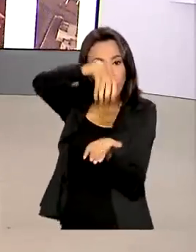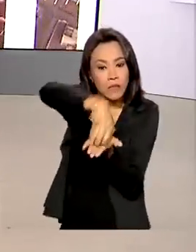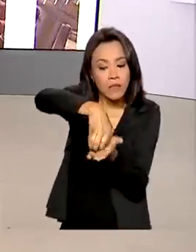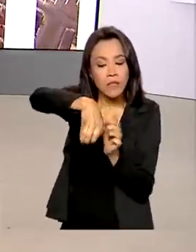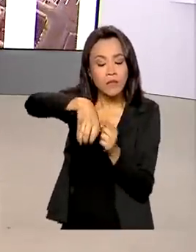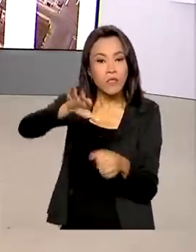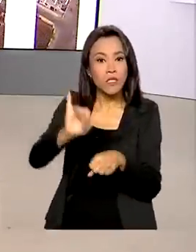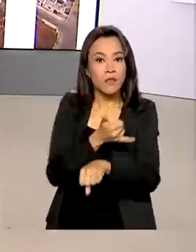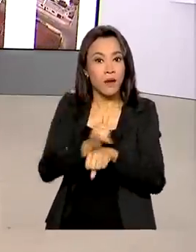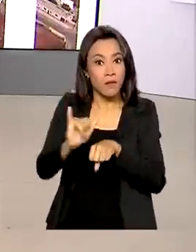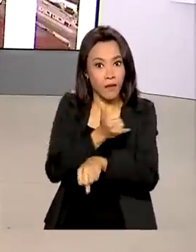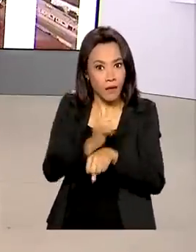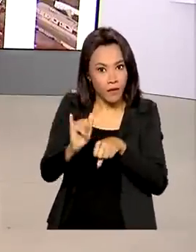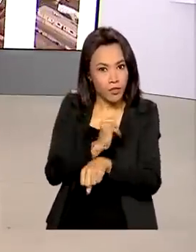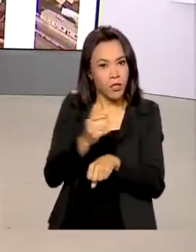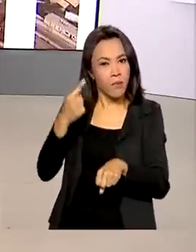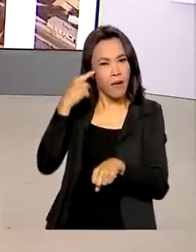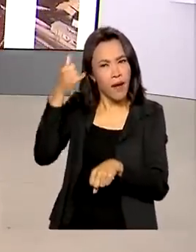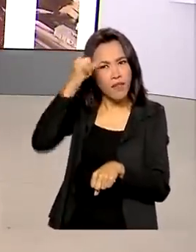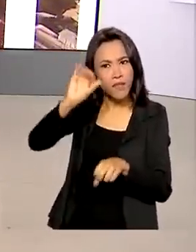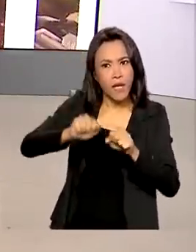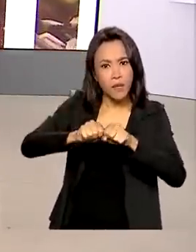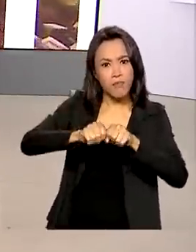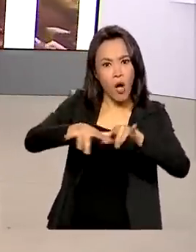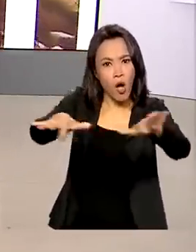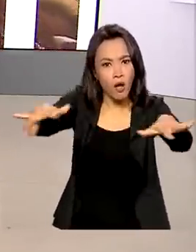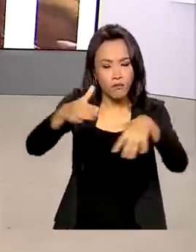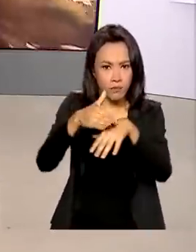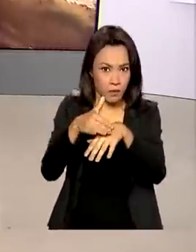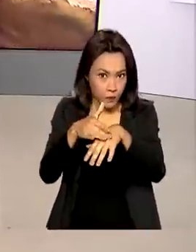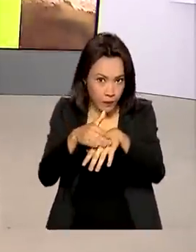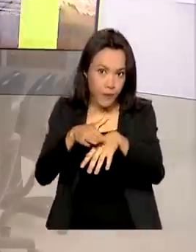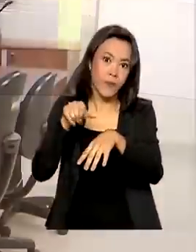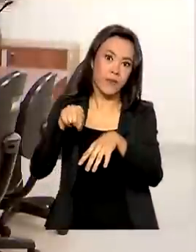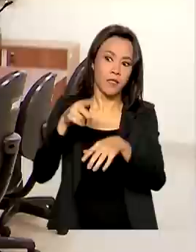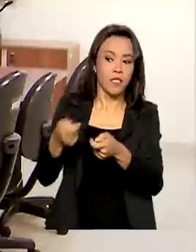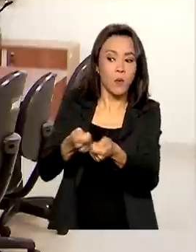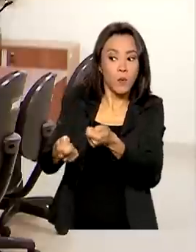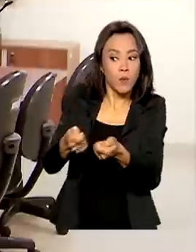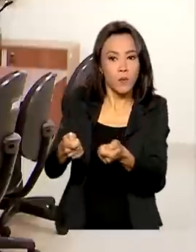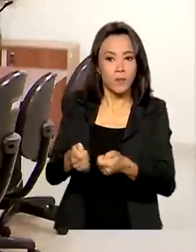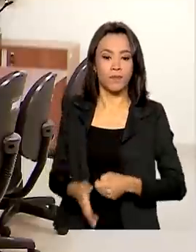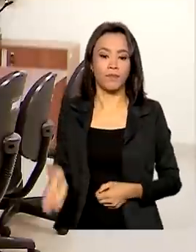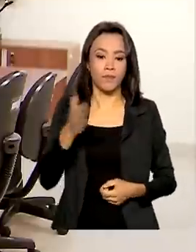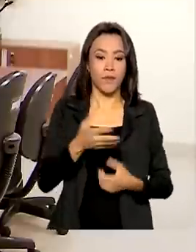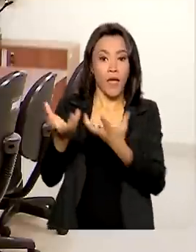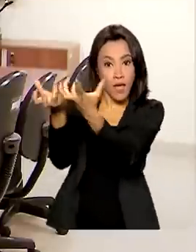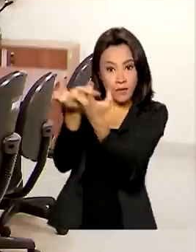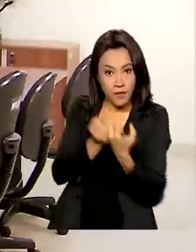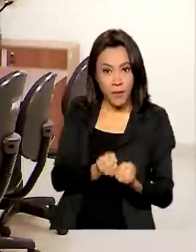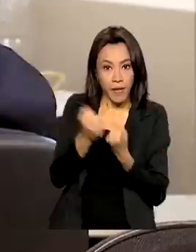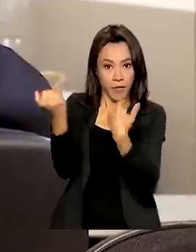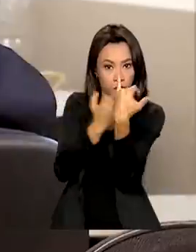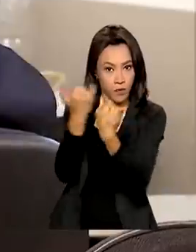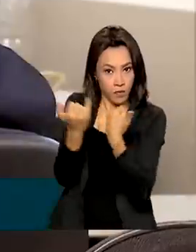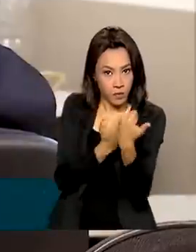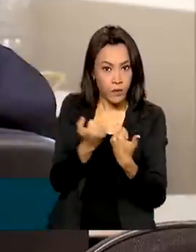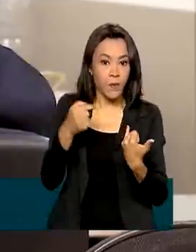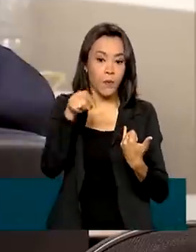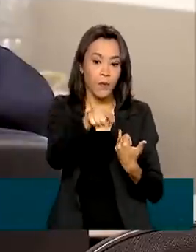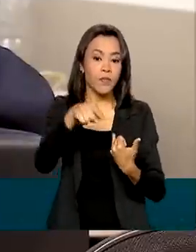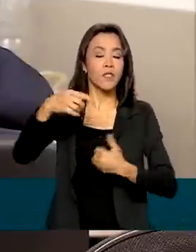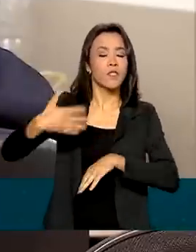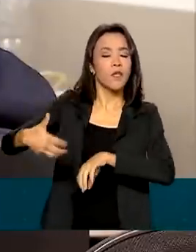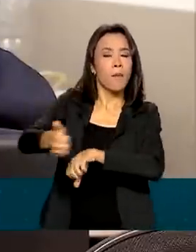que também atuam para bloquear a transmissão e evitar surtos. Receber notificações de organizações e